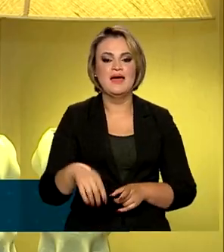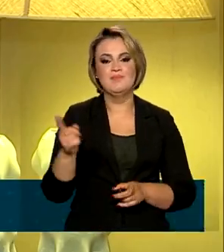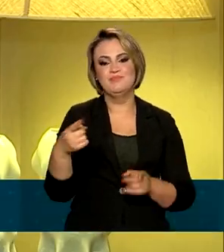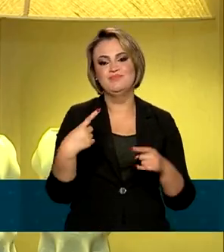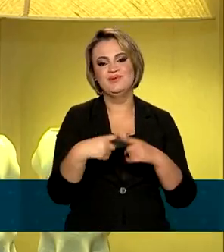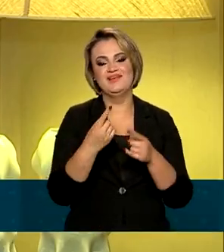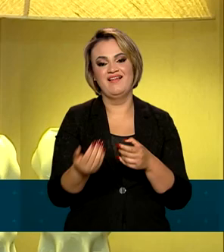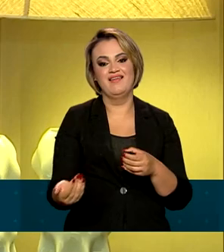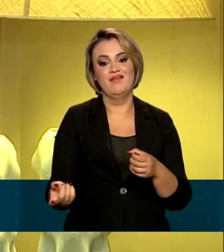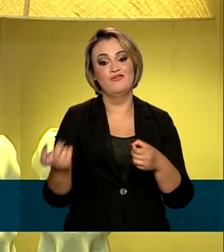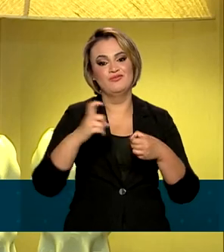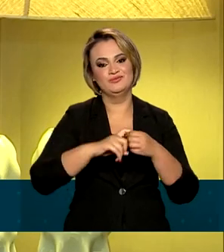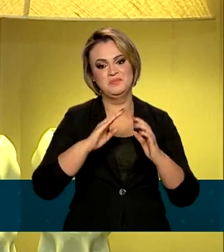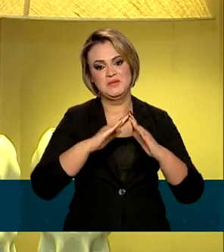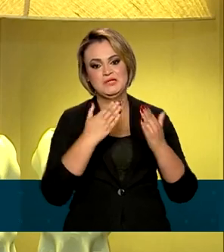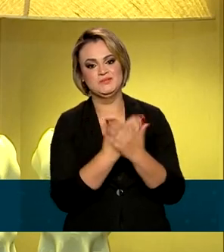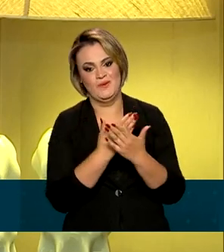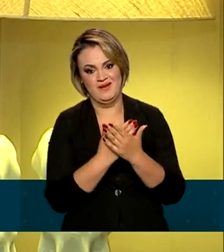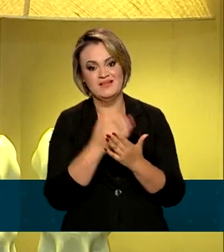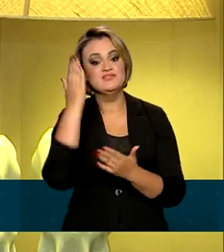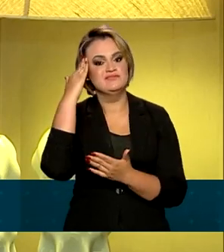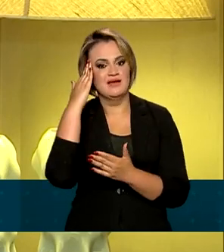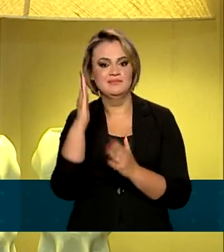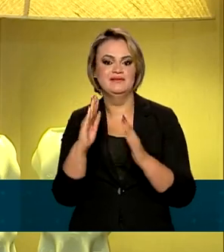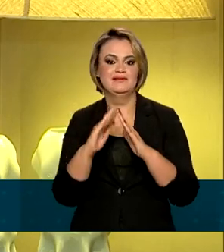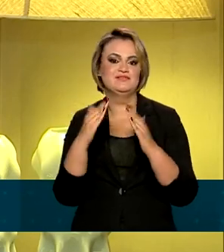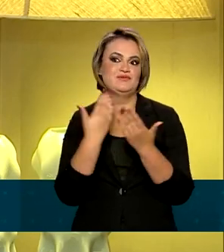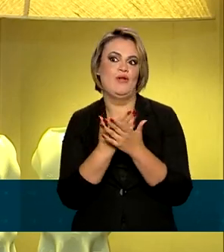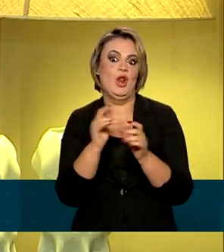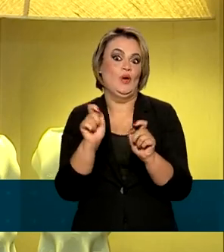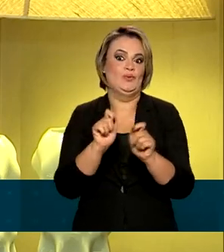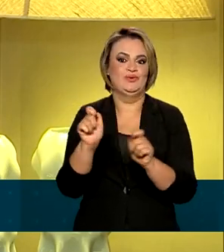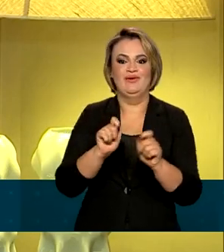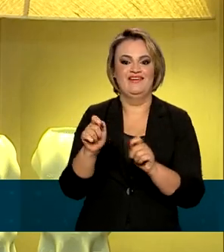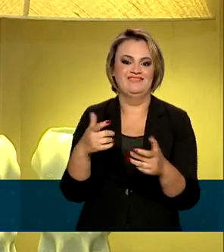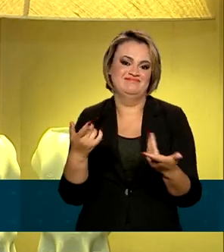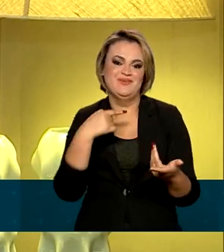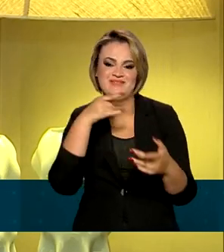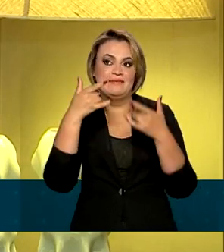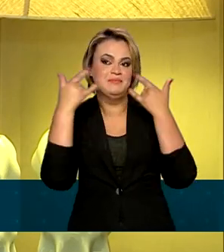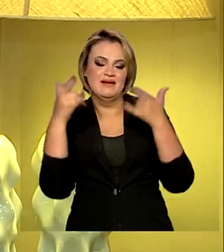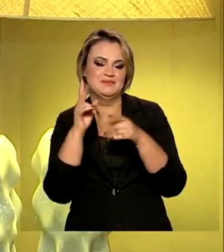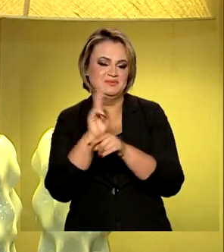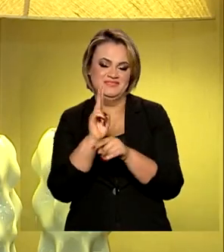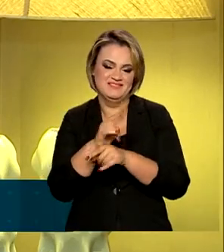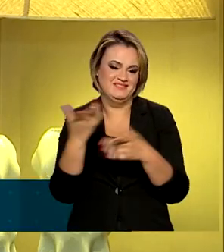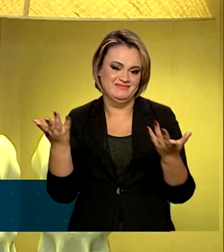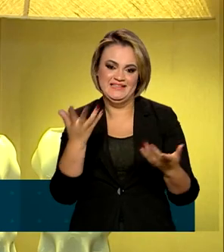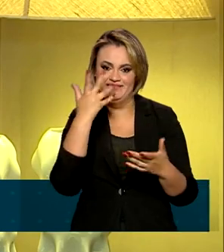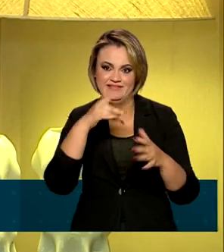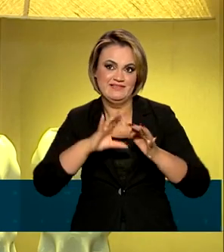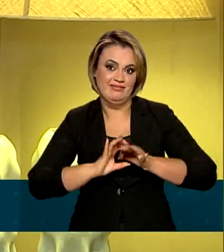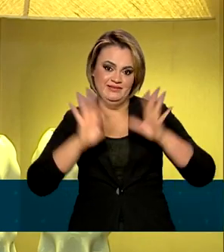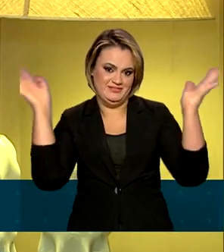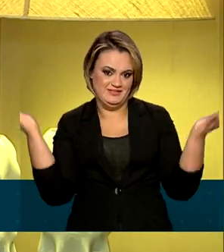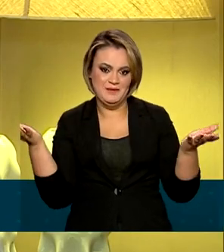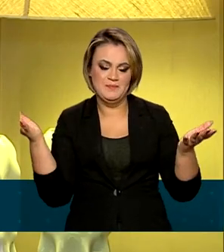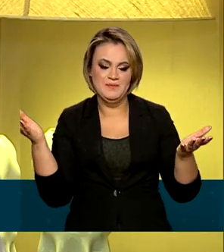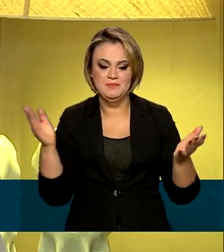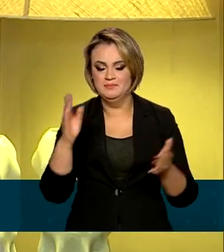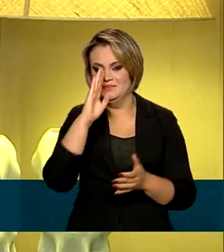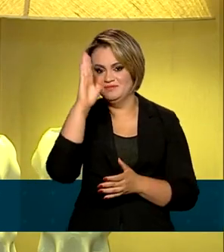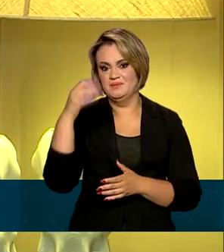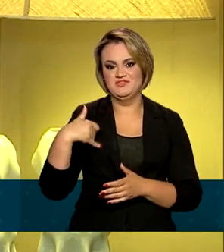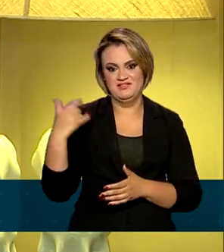criança pequena, a gente sabe que é difícil de controlar todo mundo com máscara ou higienização, principalmente nessa